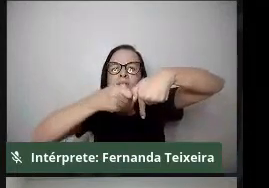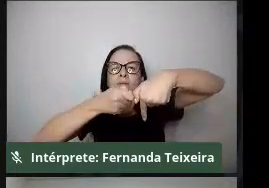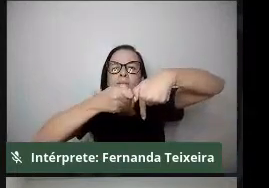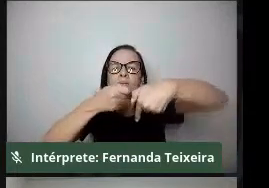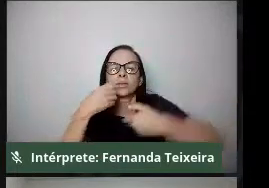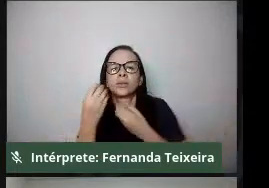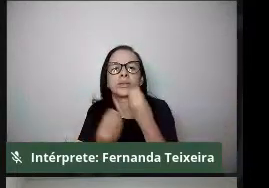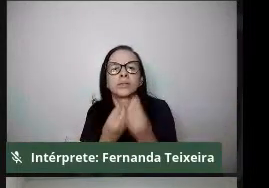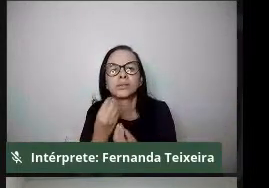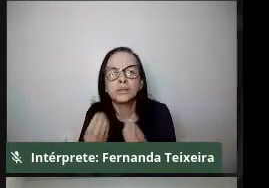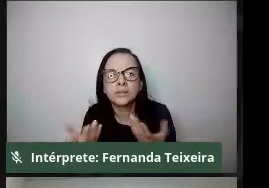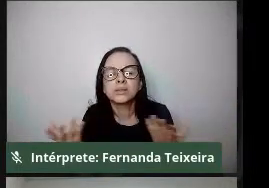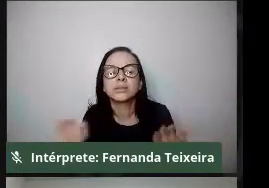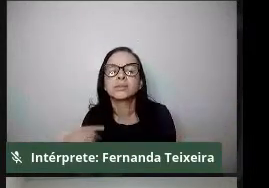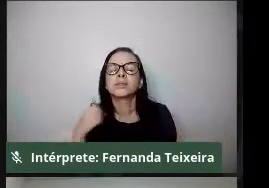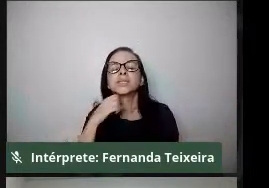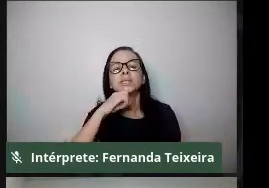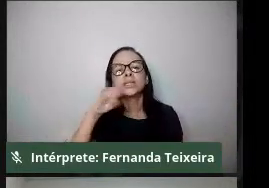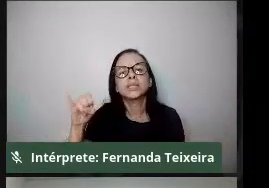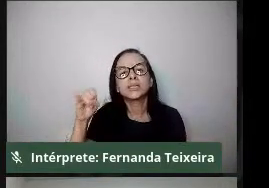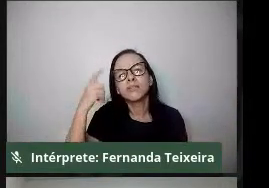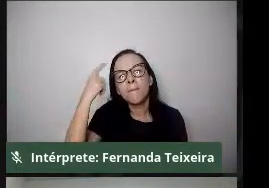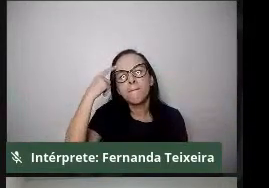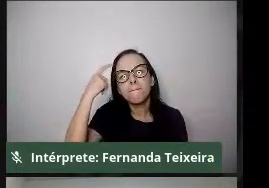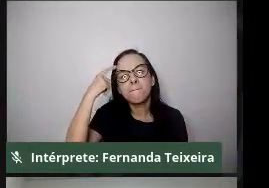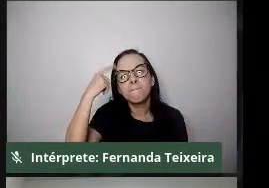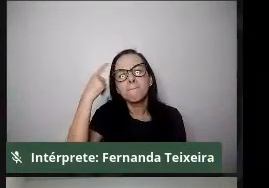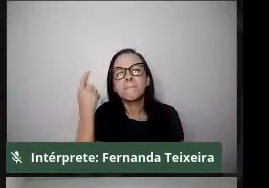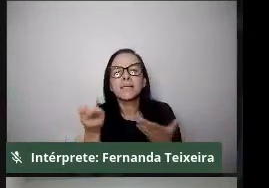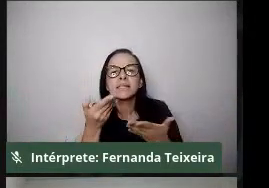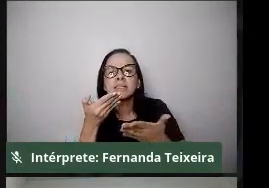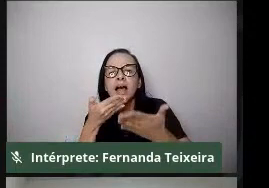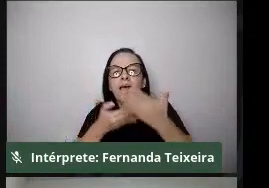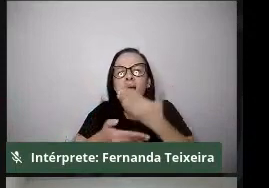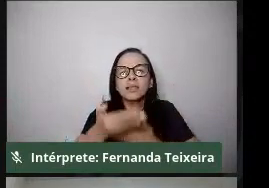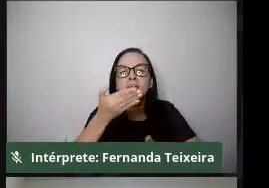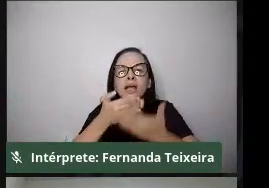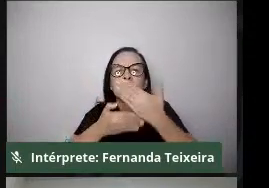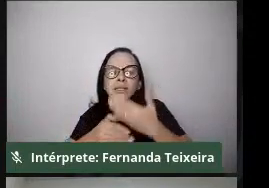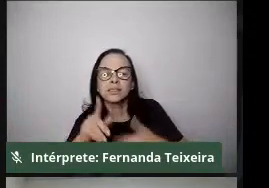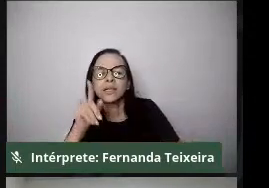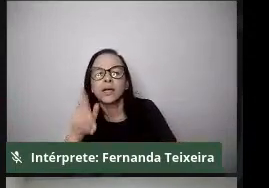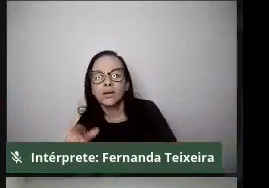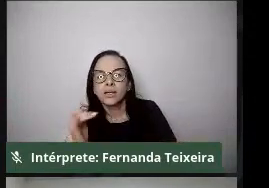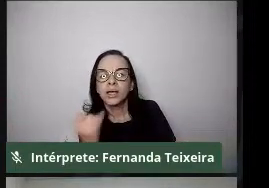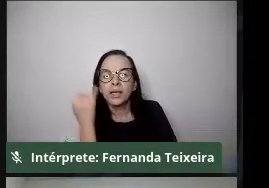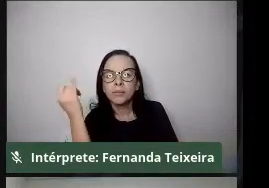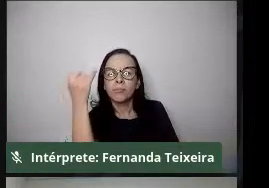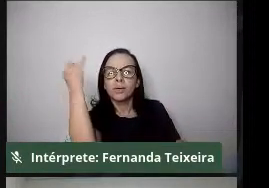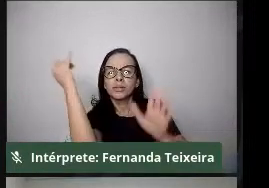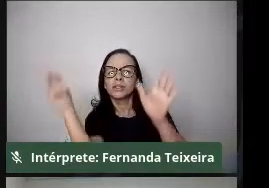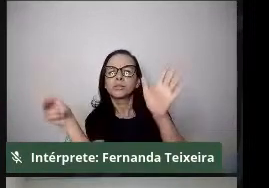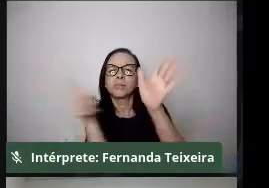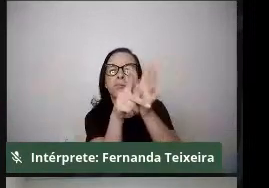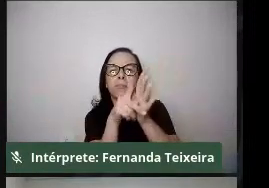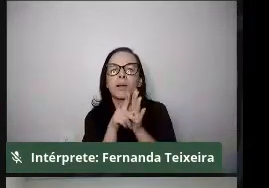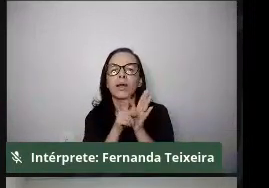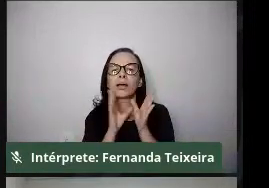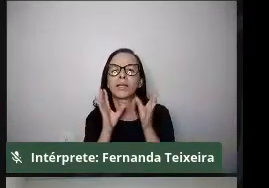Tanto que, se nós pensarmos essa relação aí daquilo que interessa às comunidades quilombolas, que é a política pública,